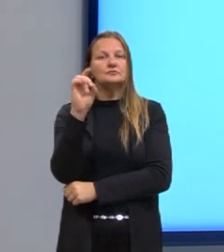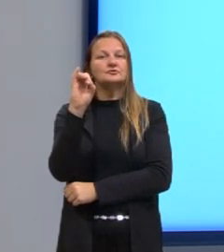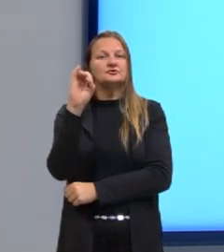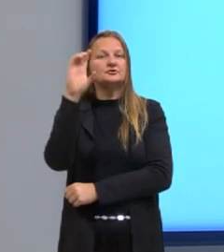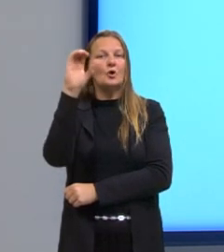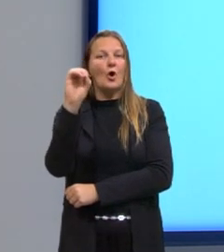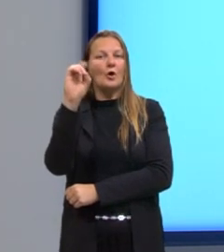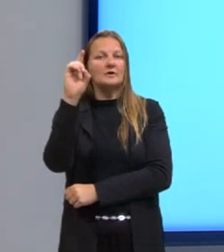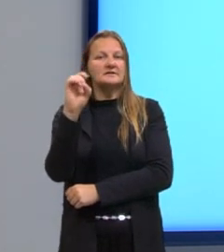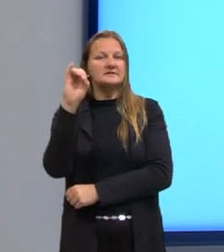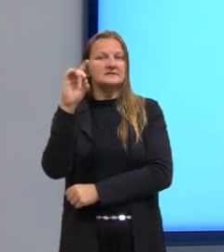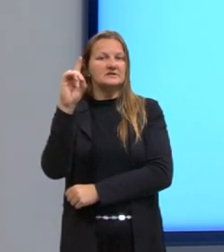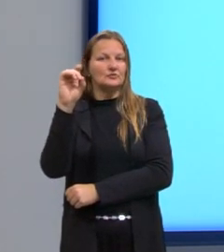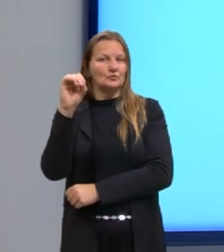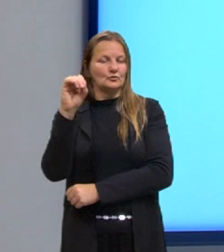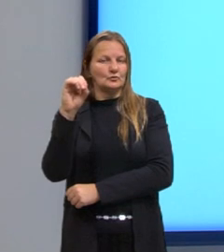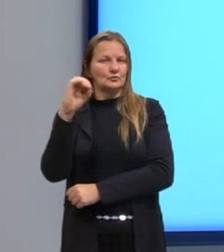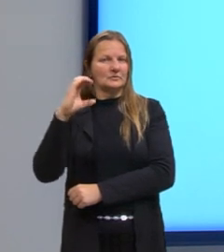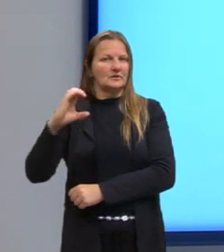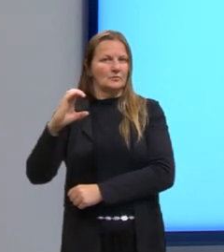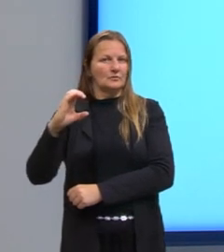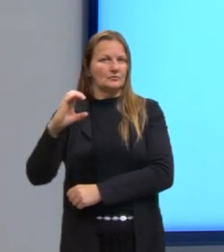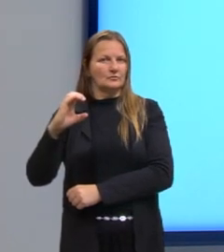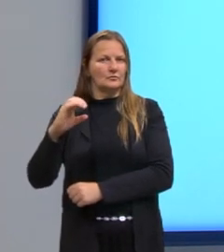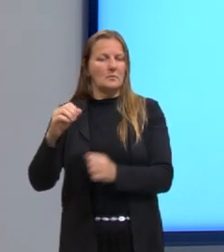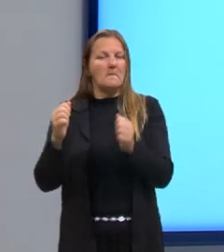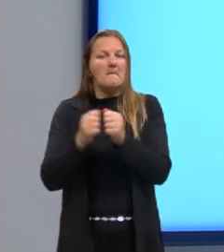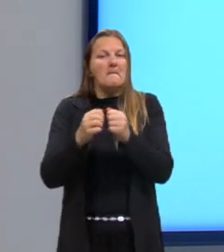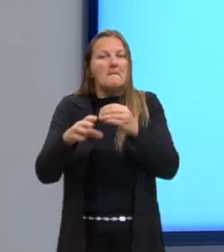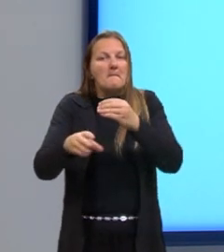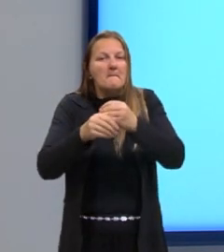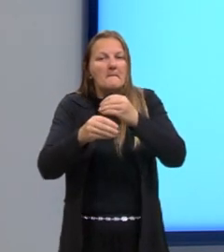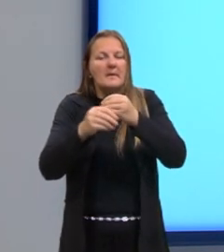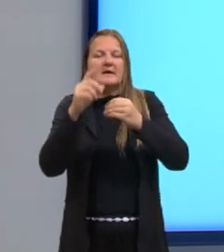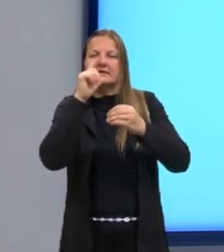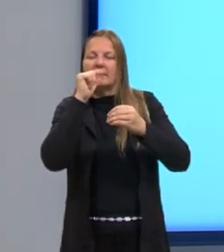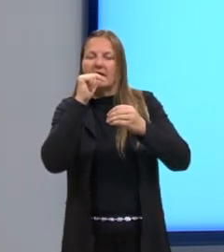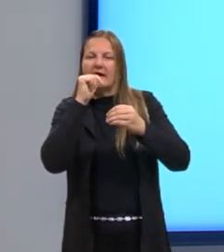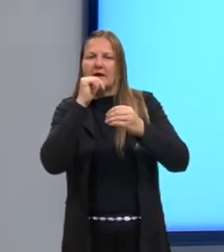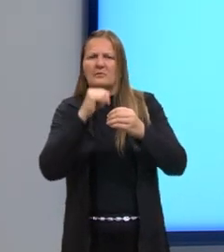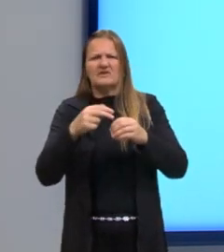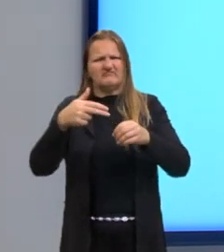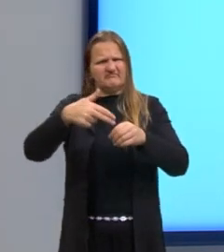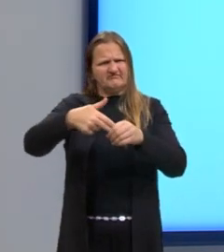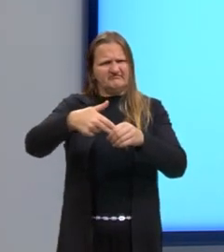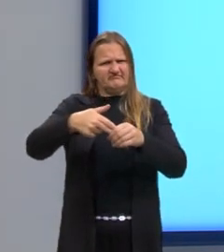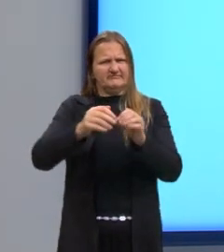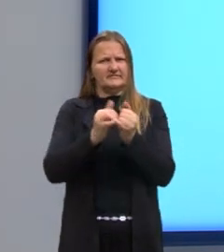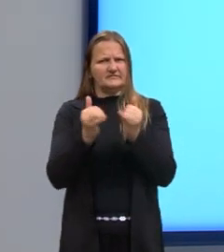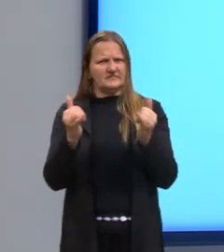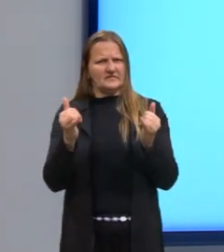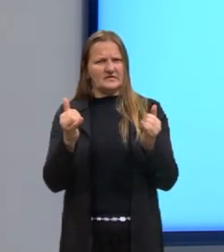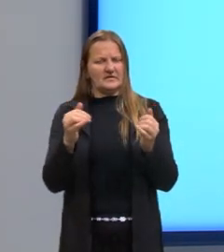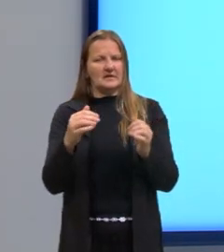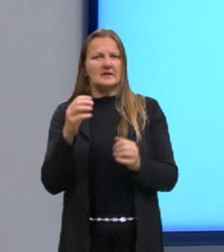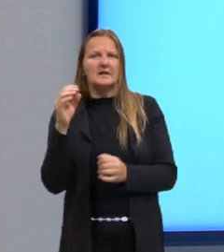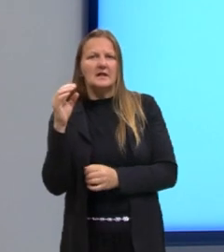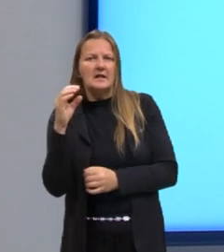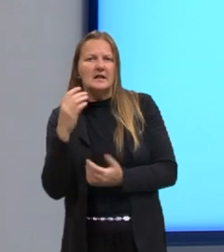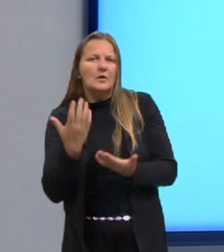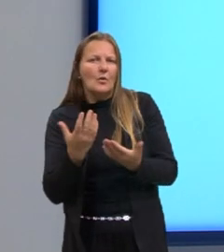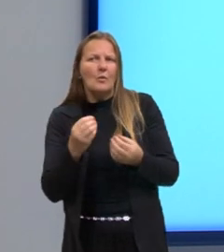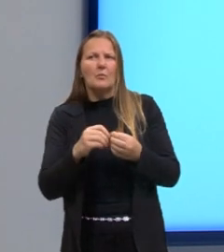vai produzir algo que a gente pode usar aqui na questão como combustível ambiental. Então, ficou a